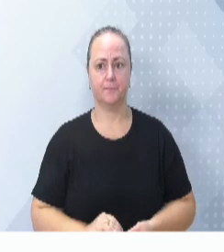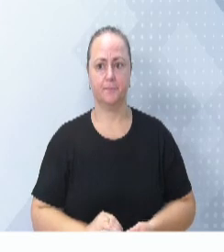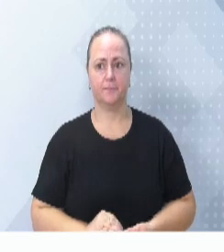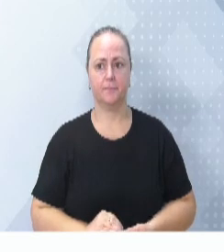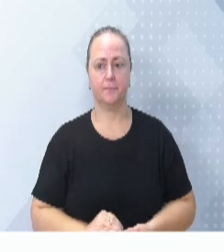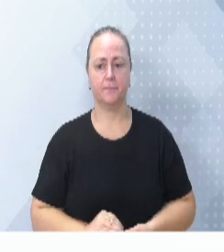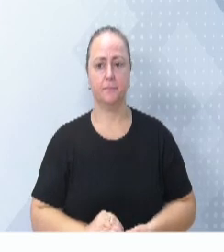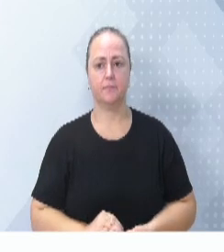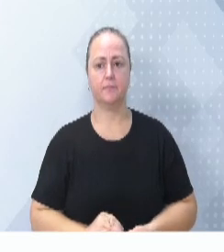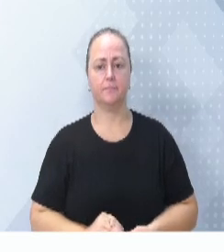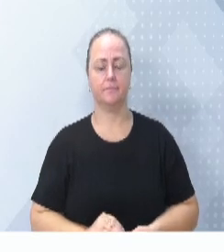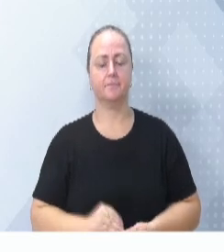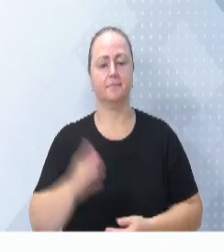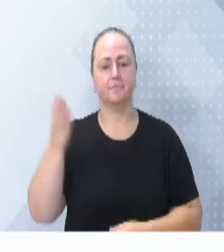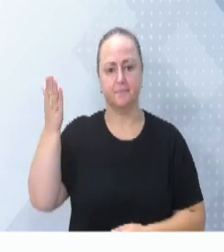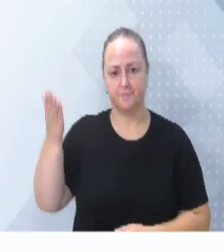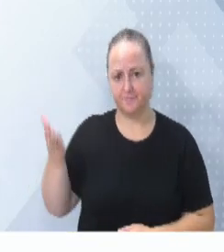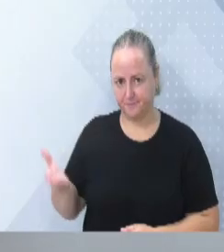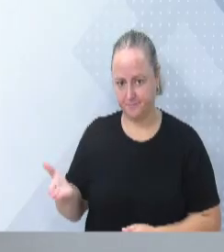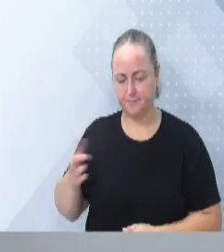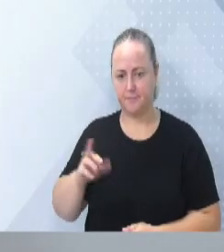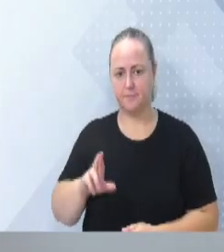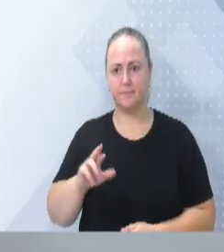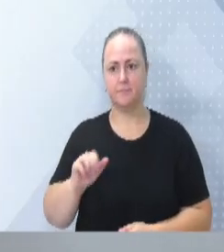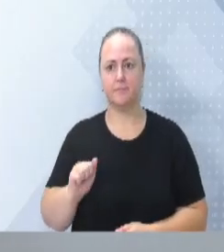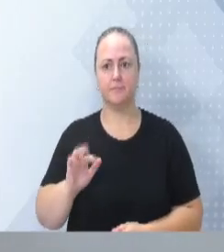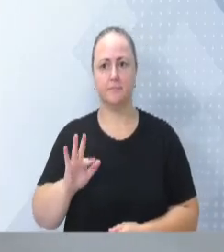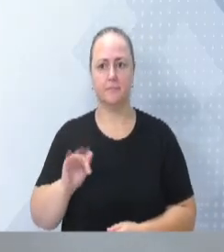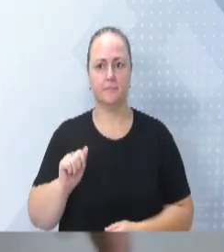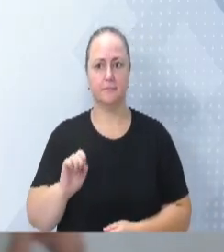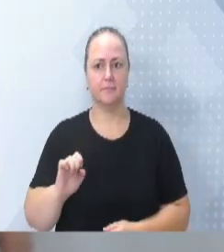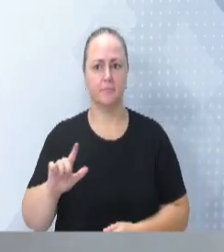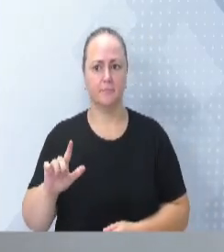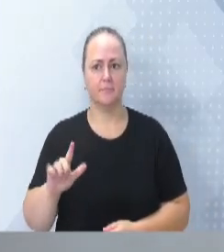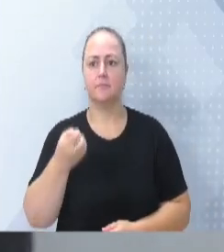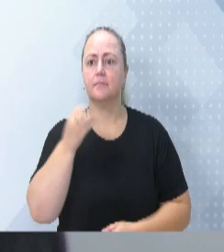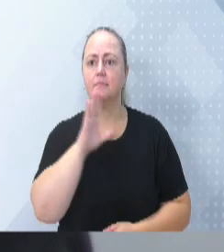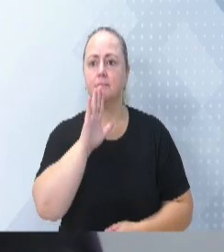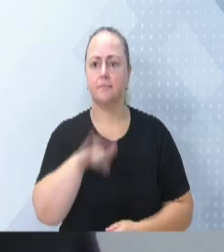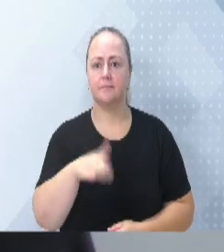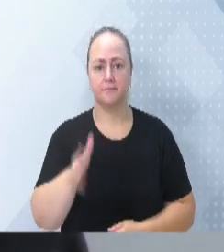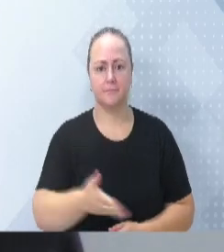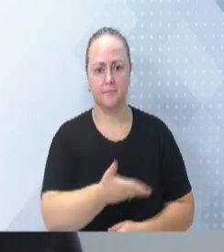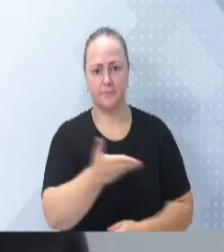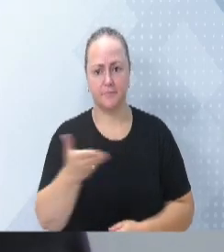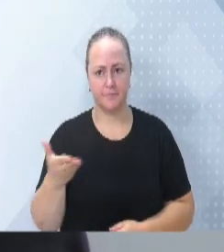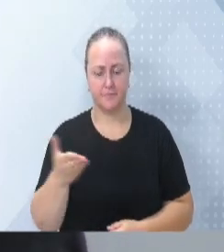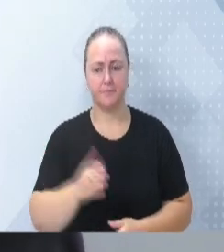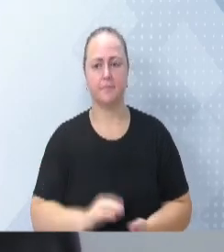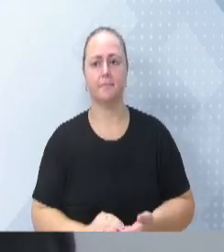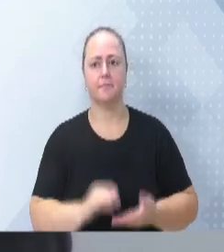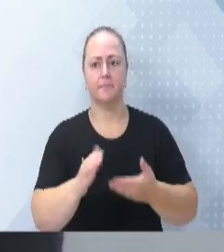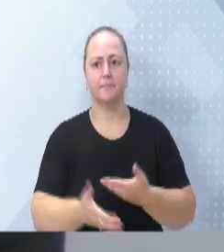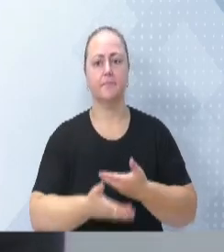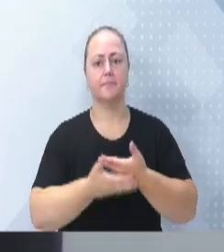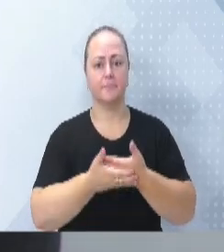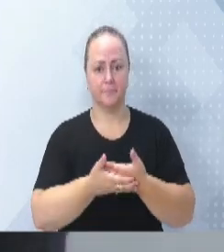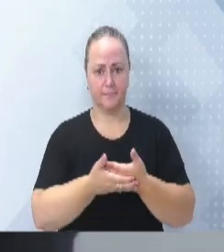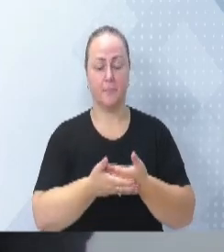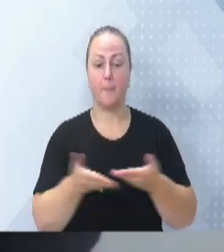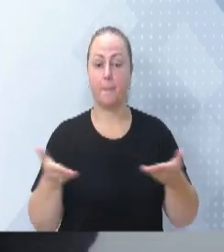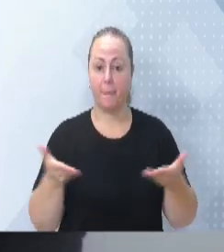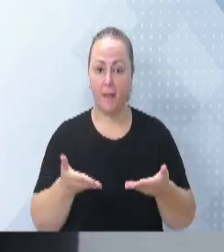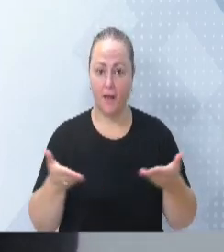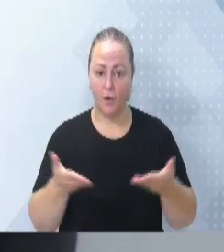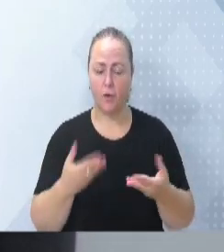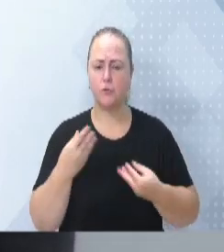Vou passar para o Rafael, pode dar prosseguimento. Bom, gente, a todos, uma boa tarde. Então, dando continuidade ao Hospital Santo Antônio, hoje nós